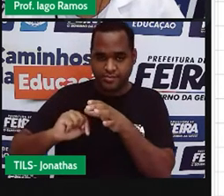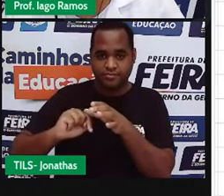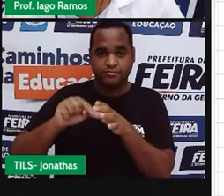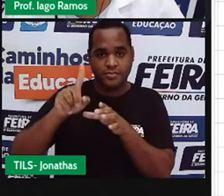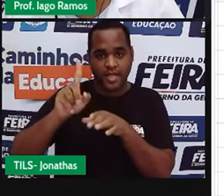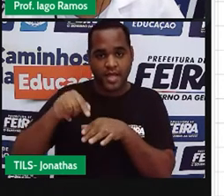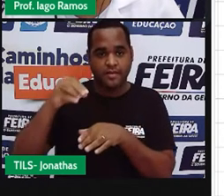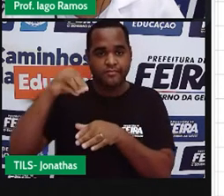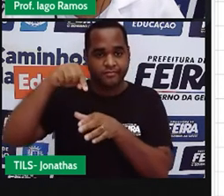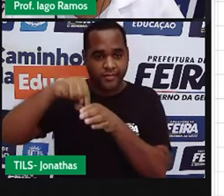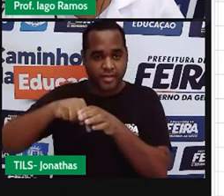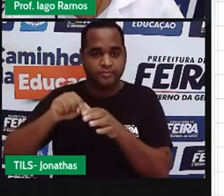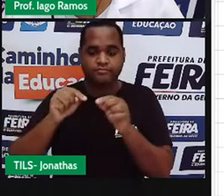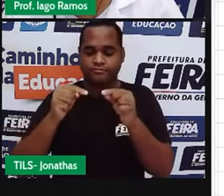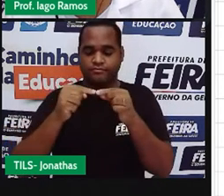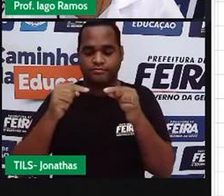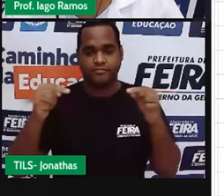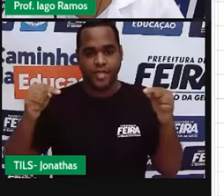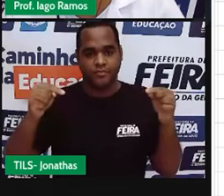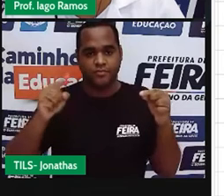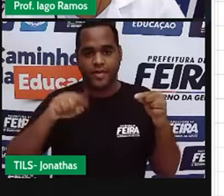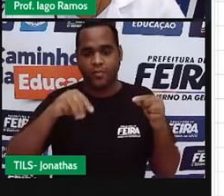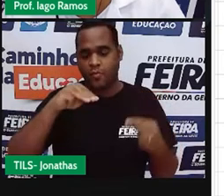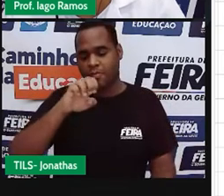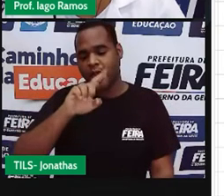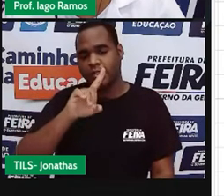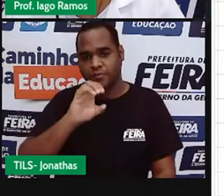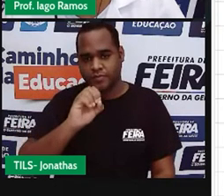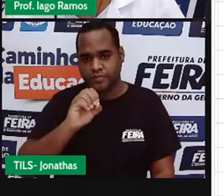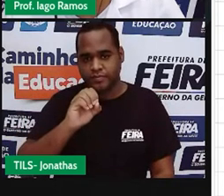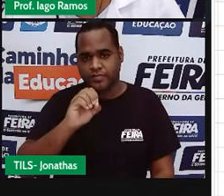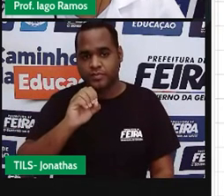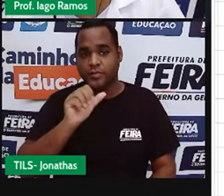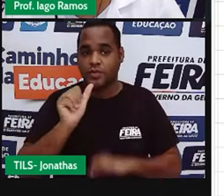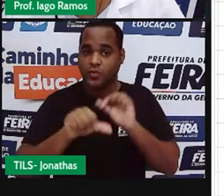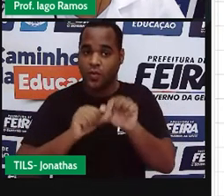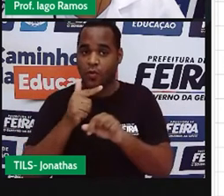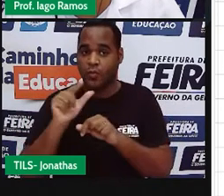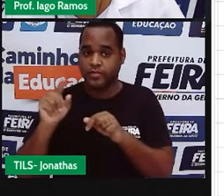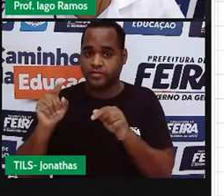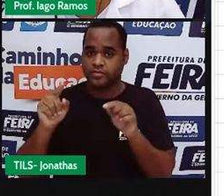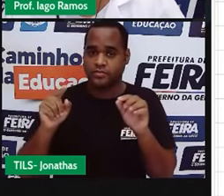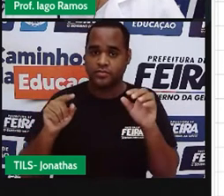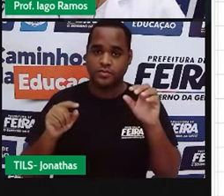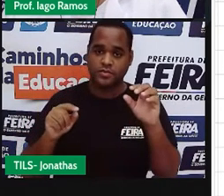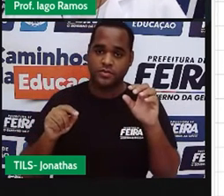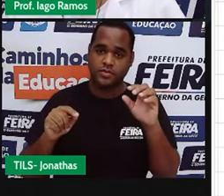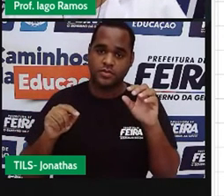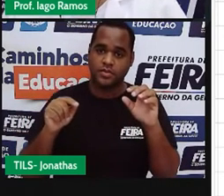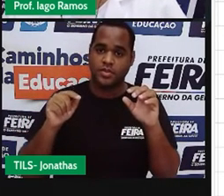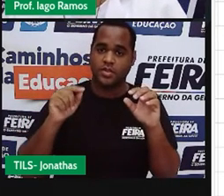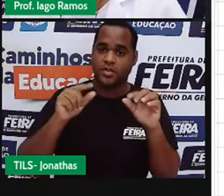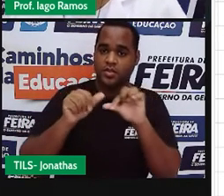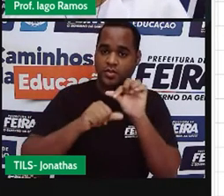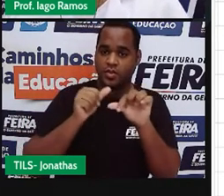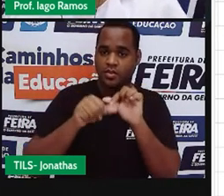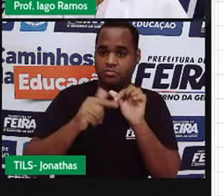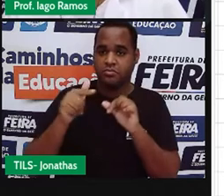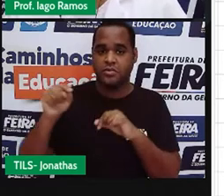Se ao invés dele ficar aqui no ponto médio, vamos colocar ele aqui, ó. Se ele ficasse aqui.